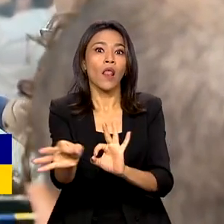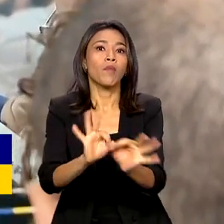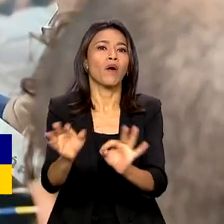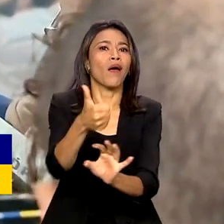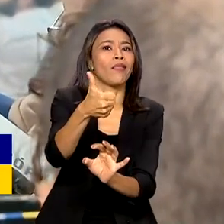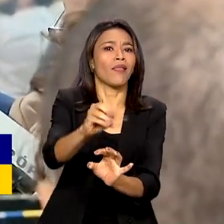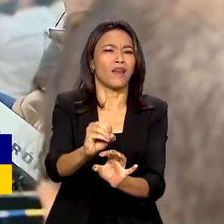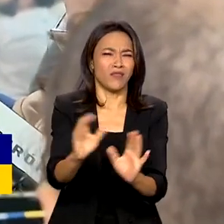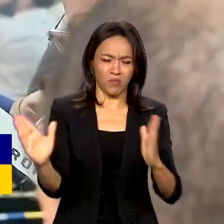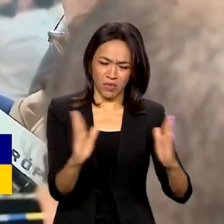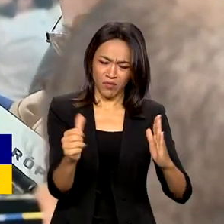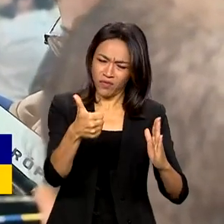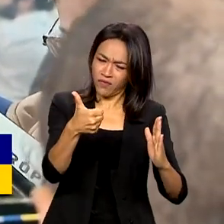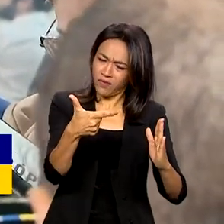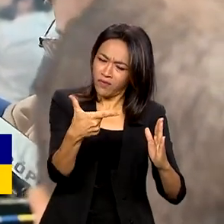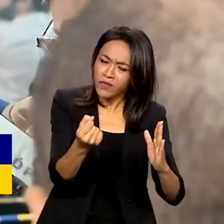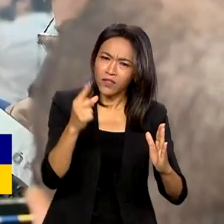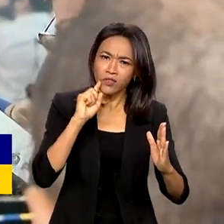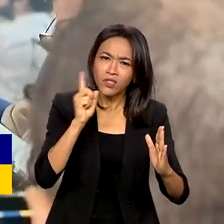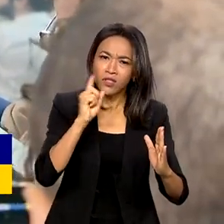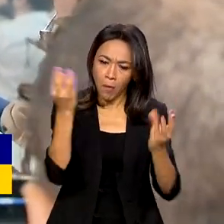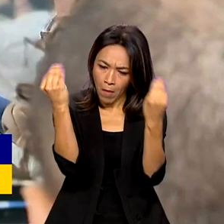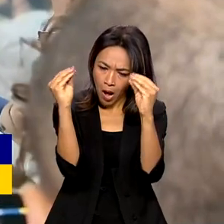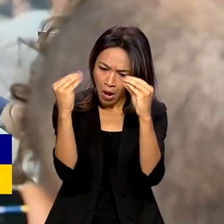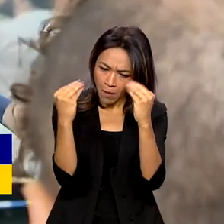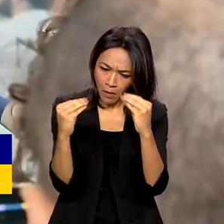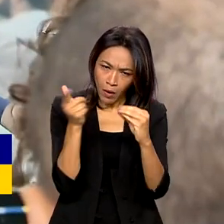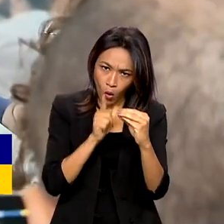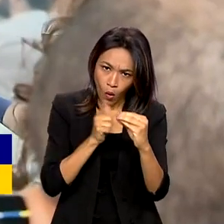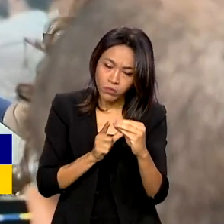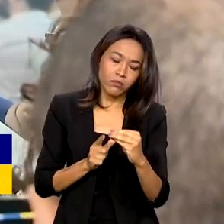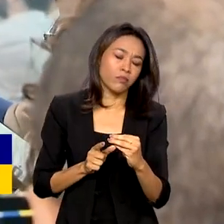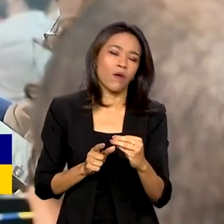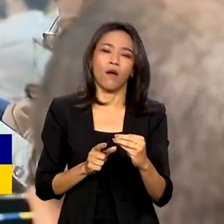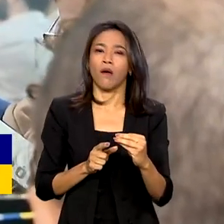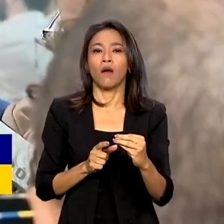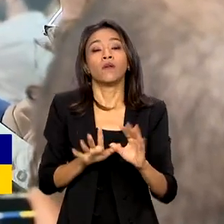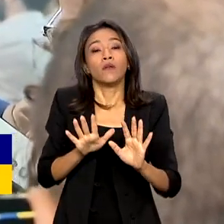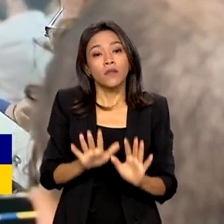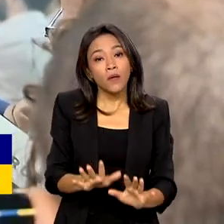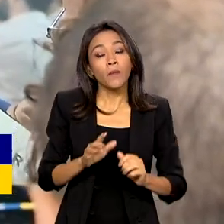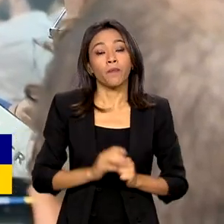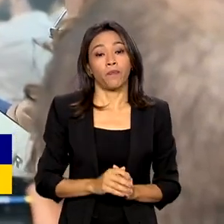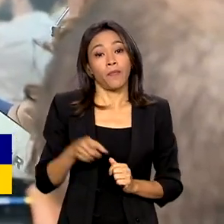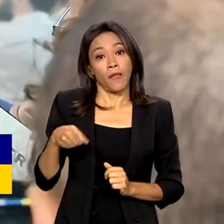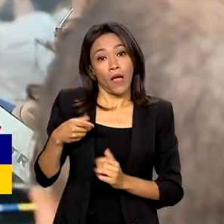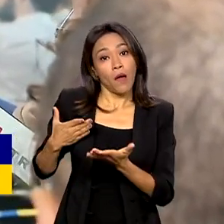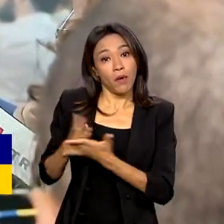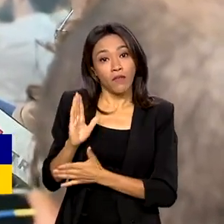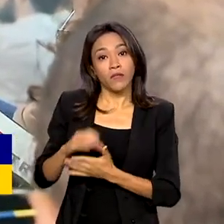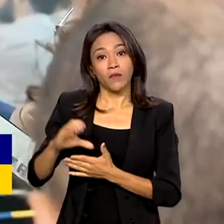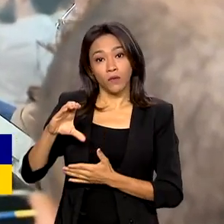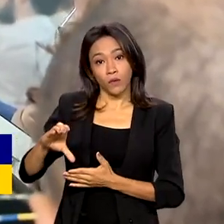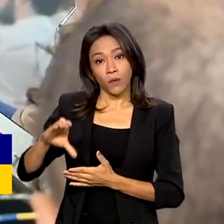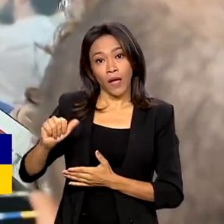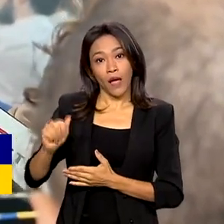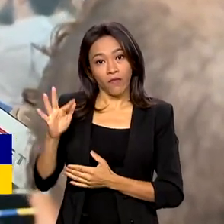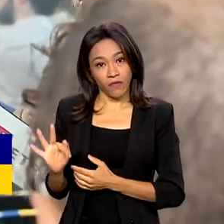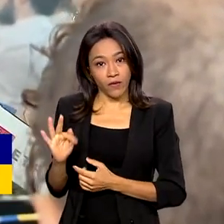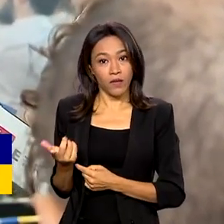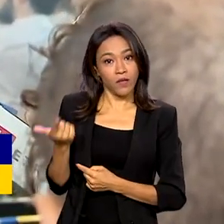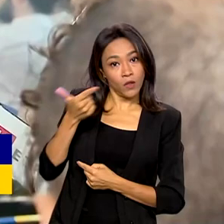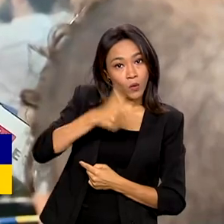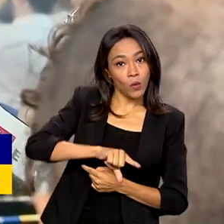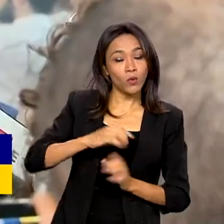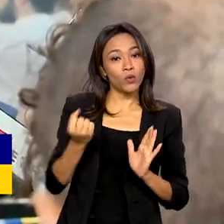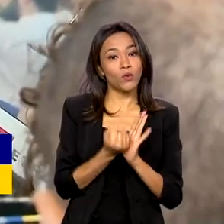você não faz em 20 dias um orçamento. Então, a aprovação do Marco Fiscal e do CARF ajudam a distribuir as